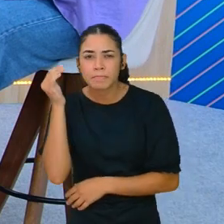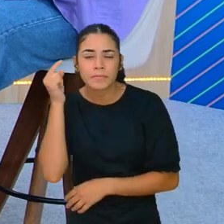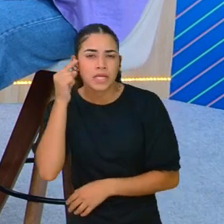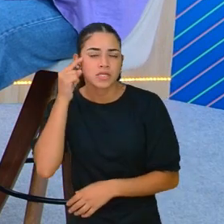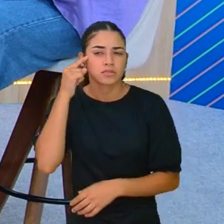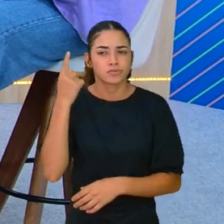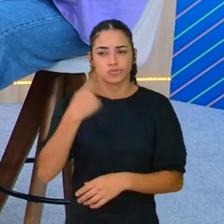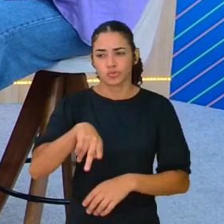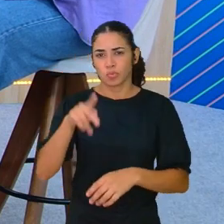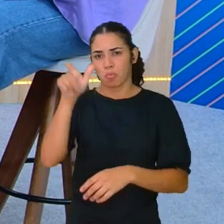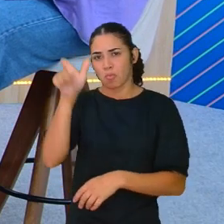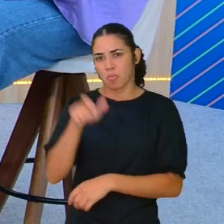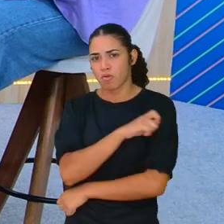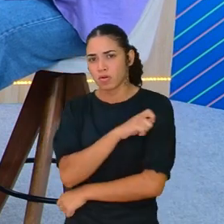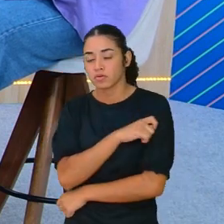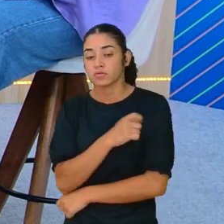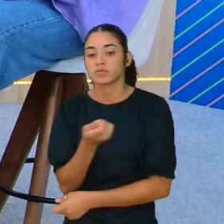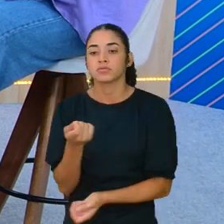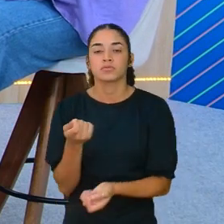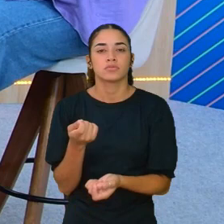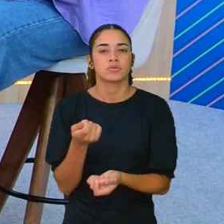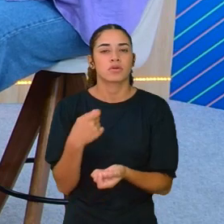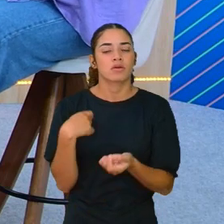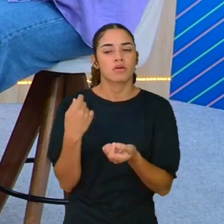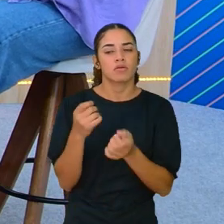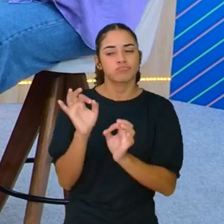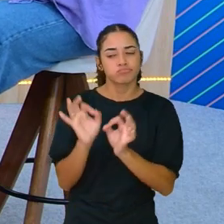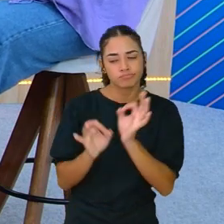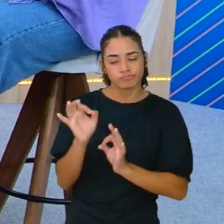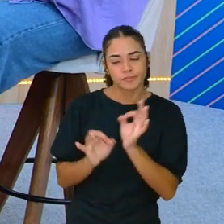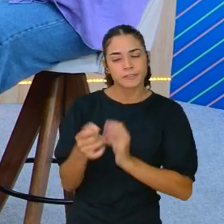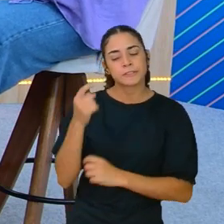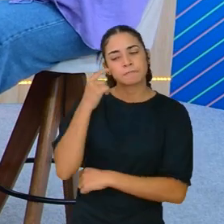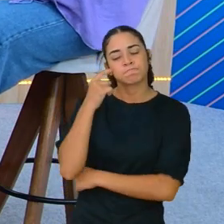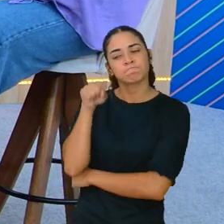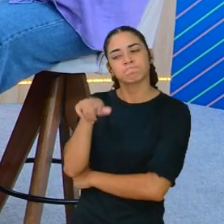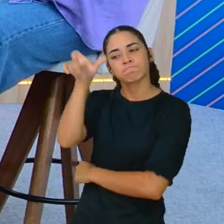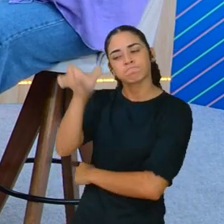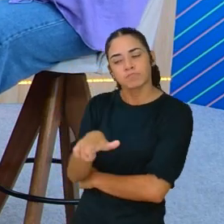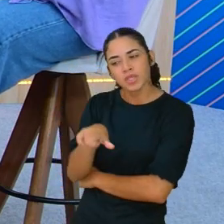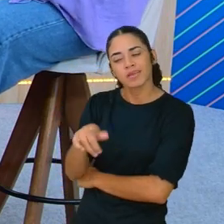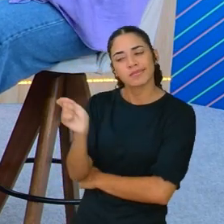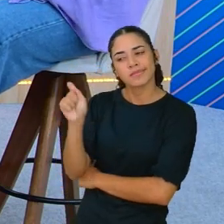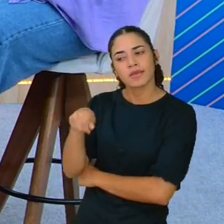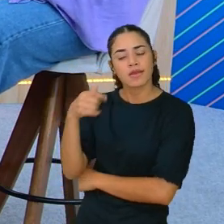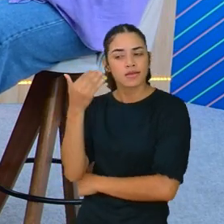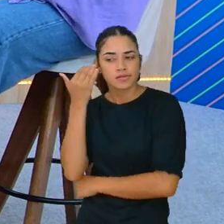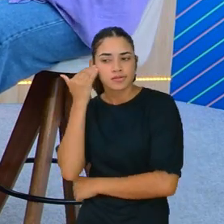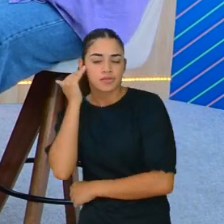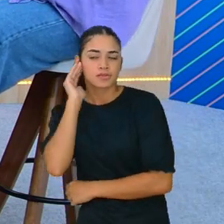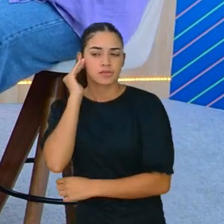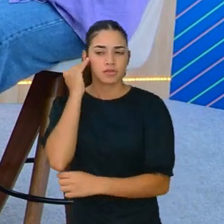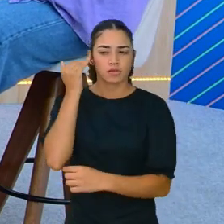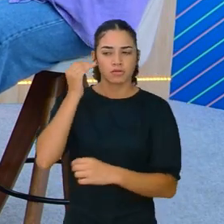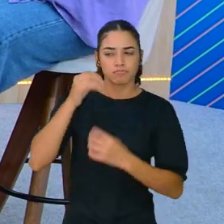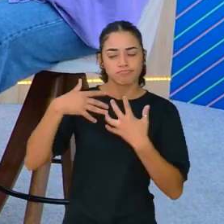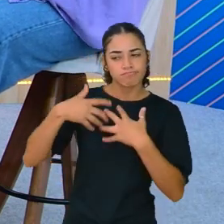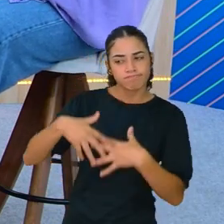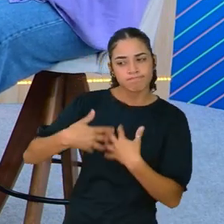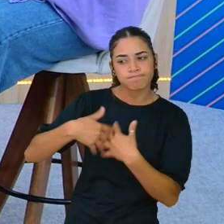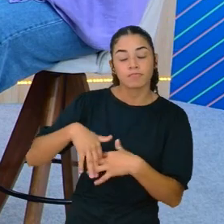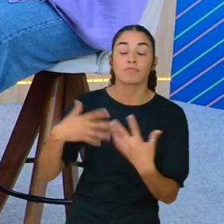estudante que está lá, em construir aquela aula para que ele consiga entender, compreender e fazer?